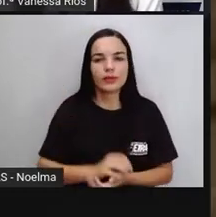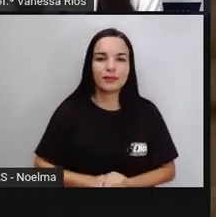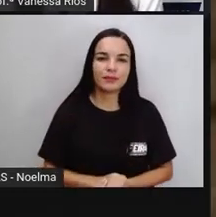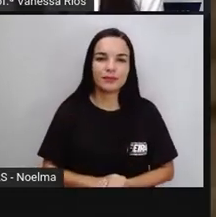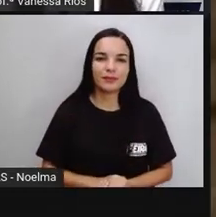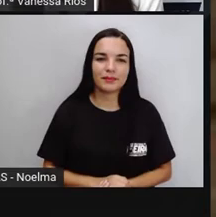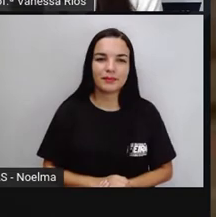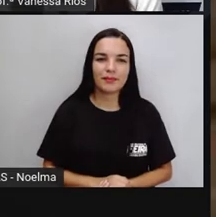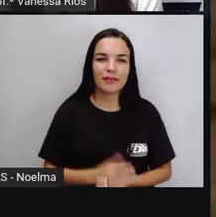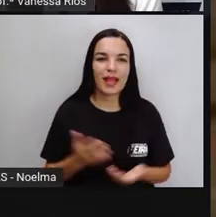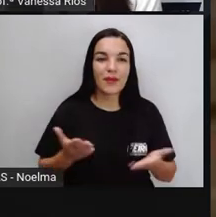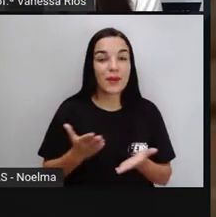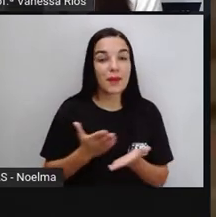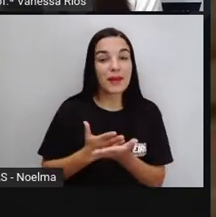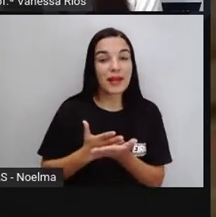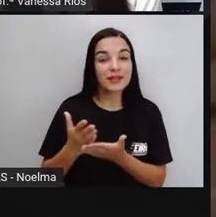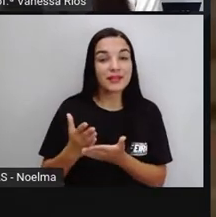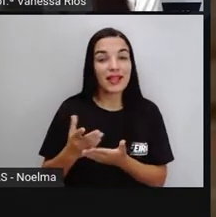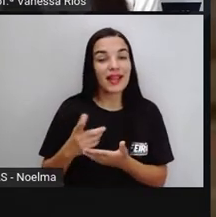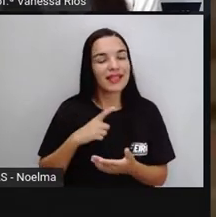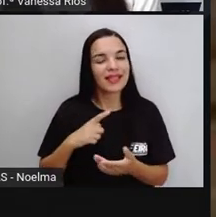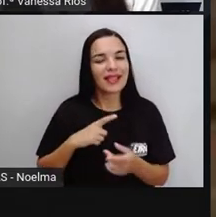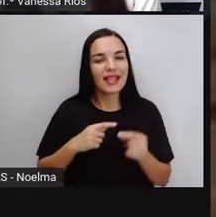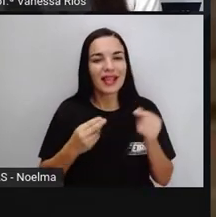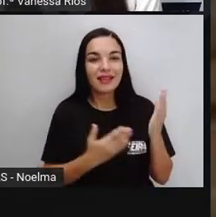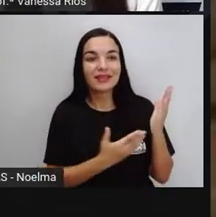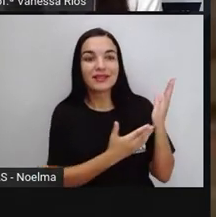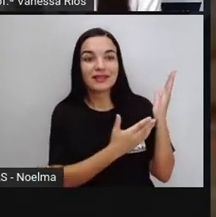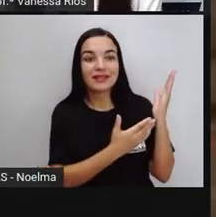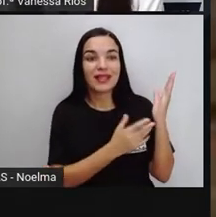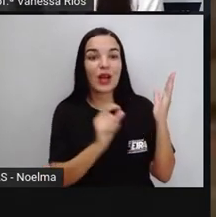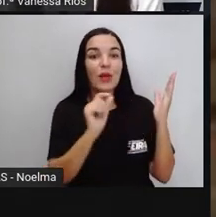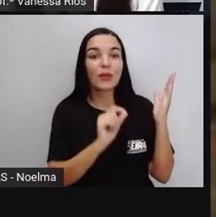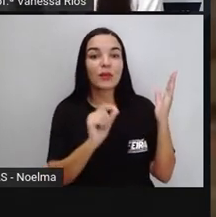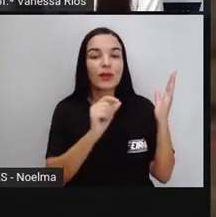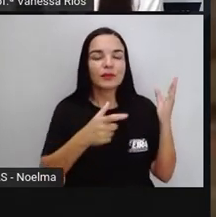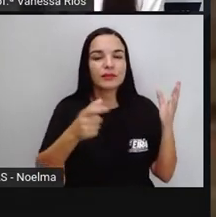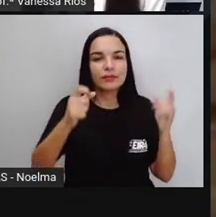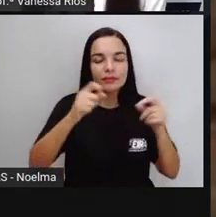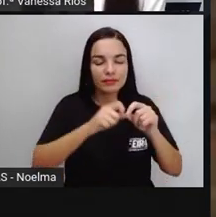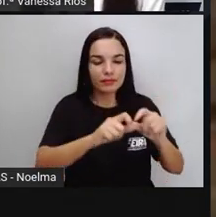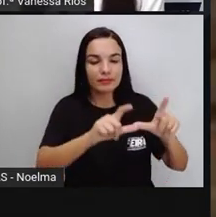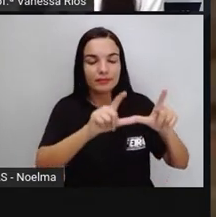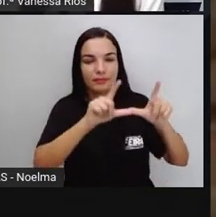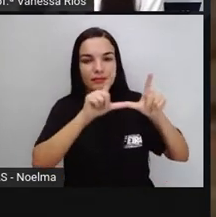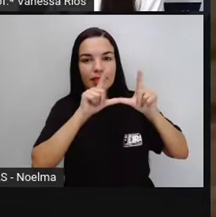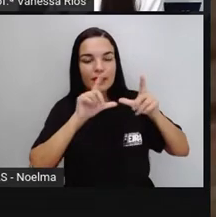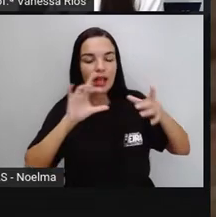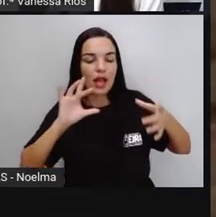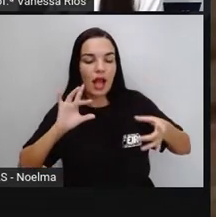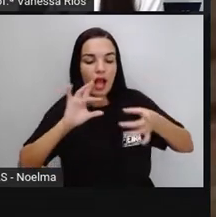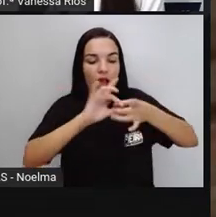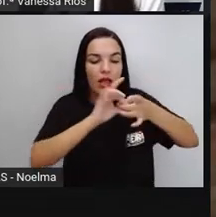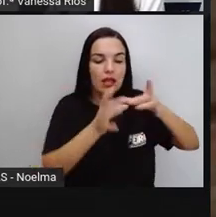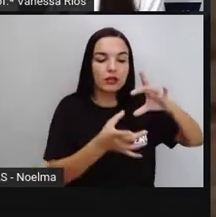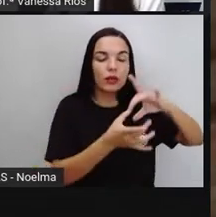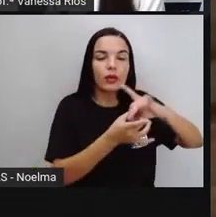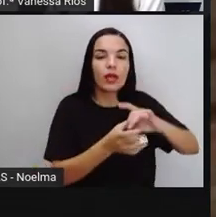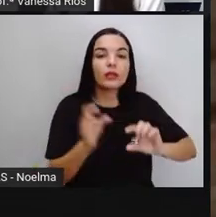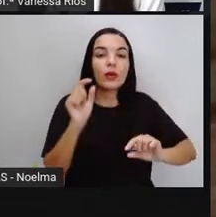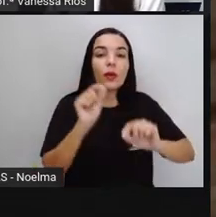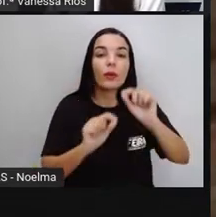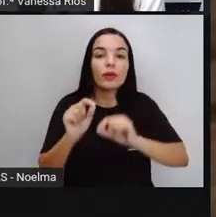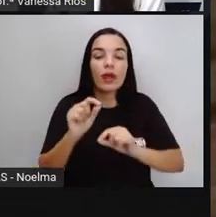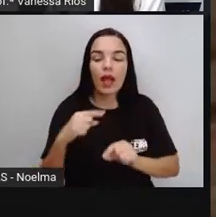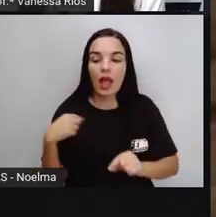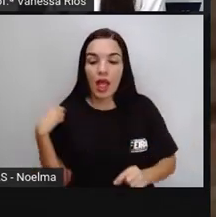E aí para iniciar, a traz justamente essa imagem relacionando aí ao fato de que as